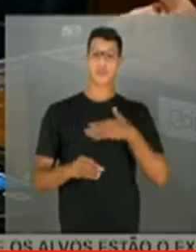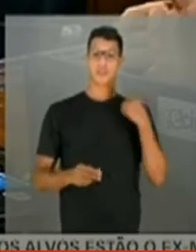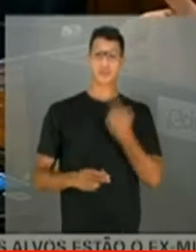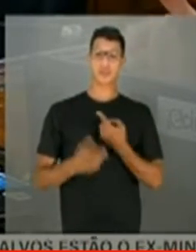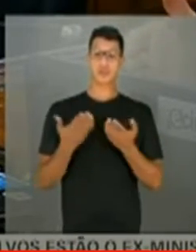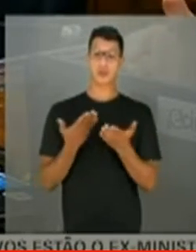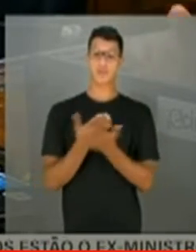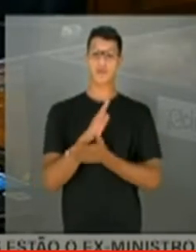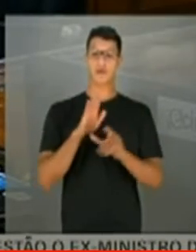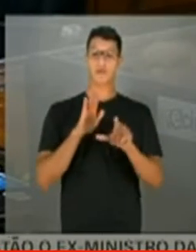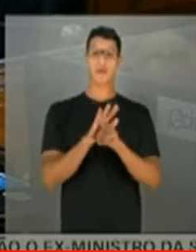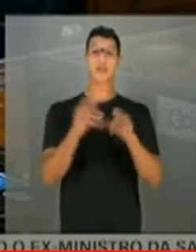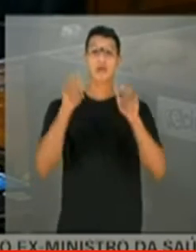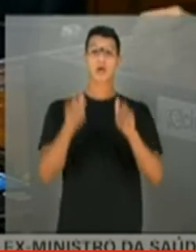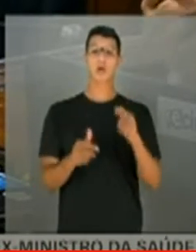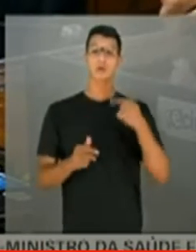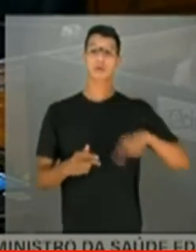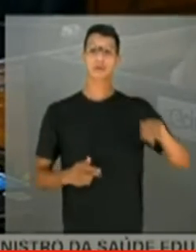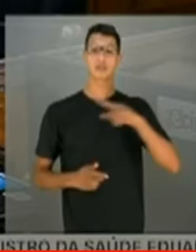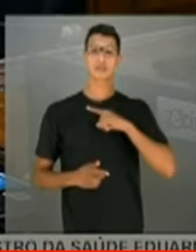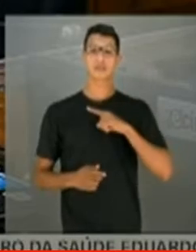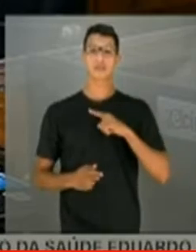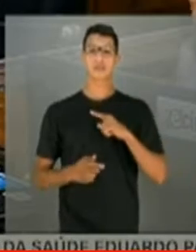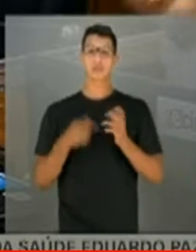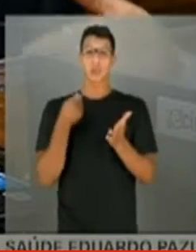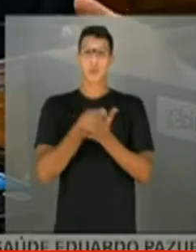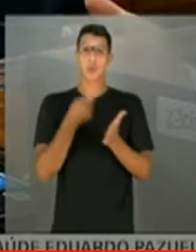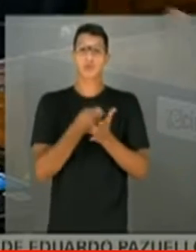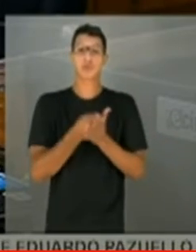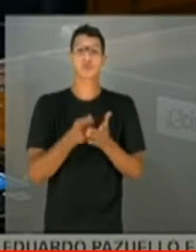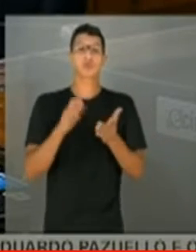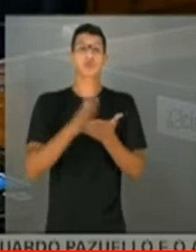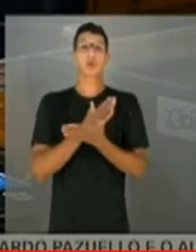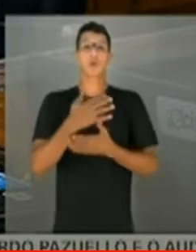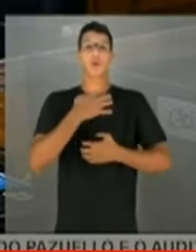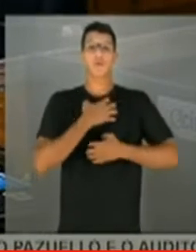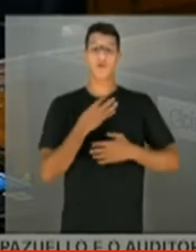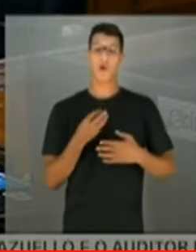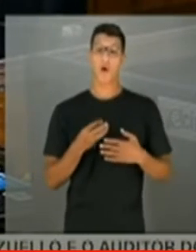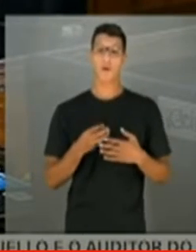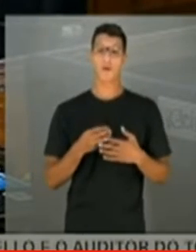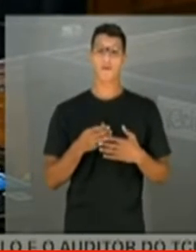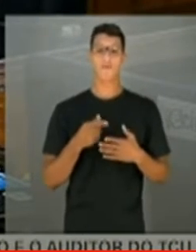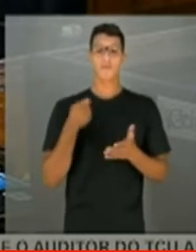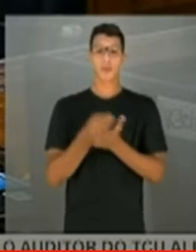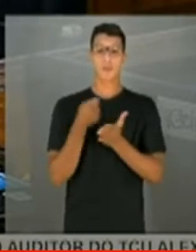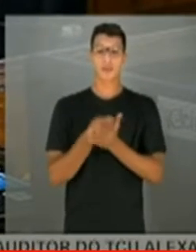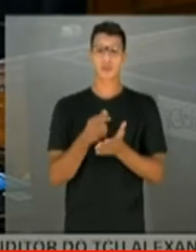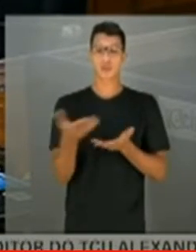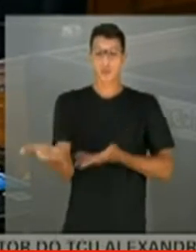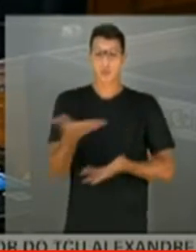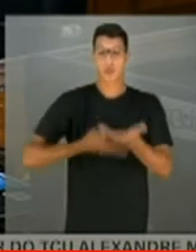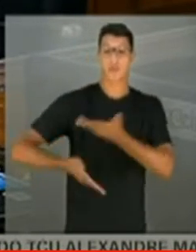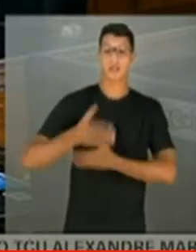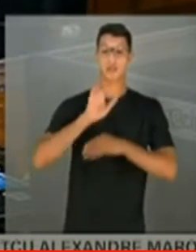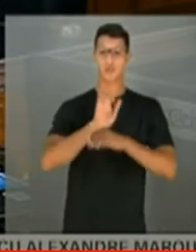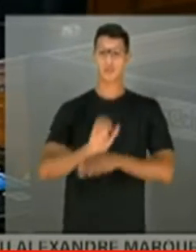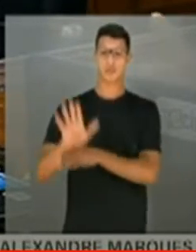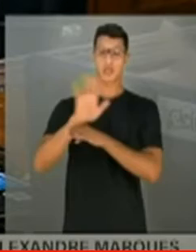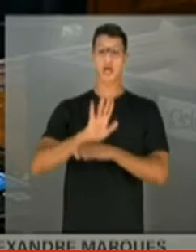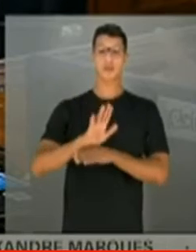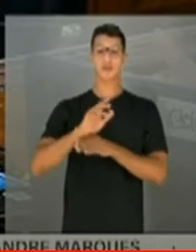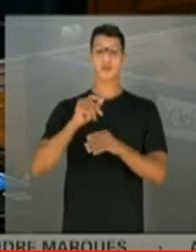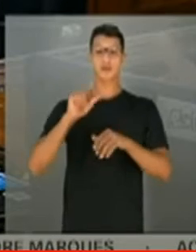aprovasse uma lei onde você exigisse, ou de alguma forma, exigisse uma contrapartida dos estados e municípios que